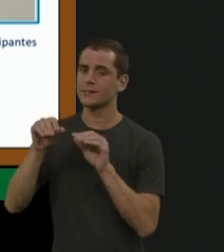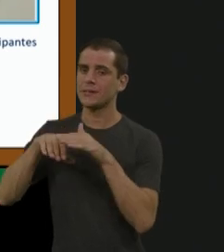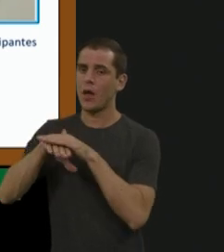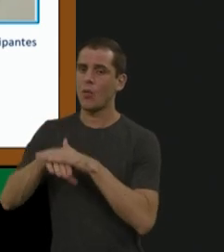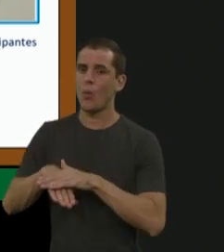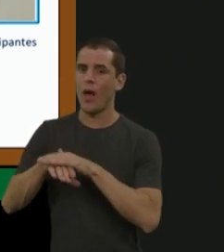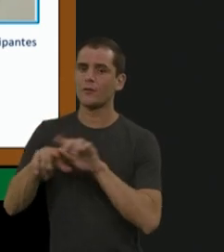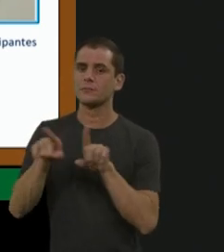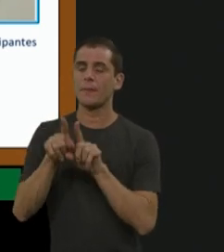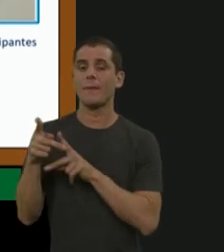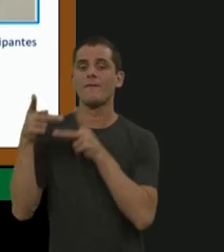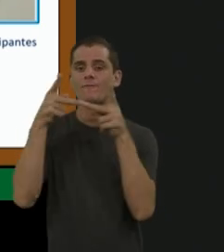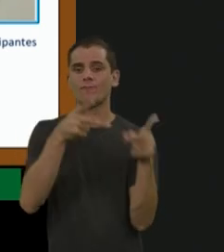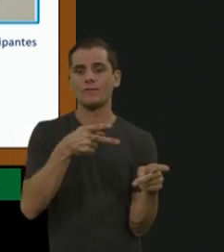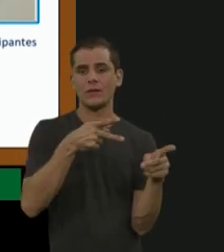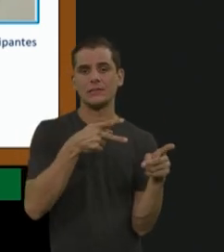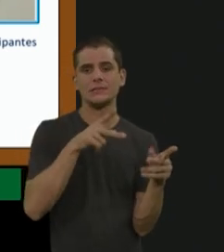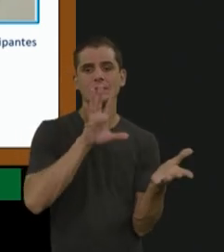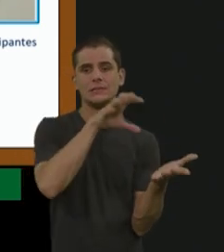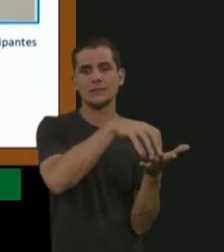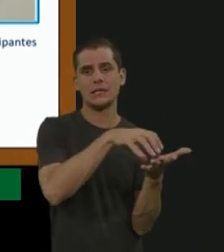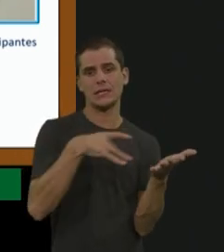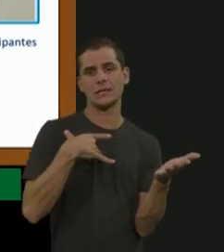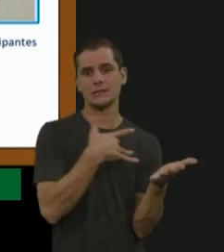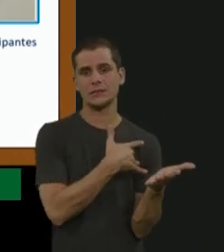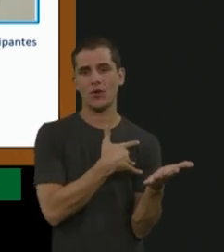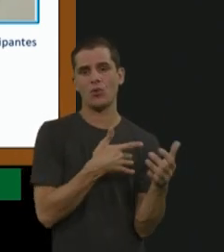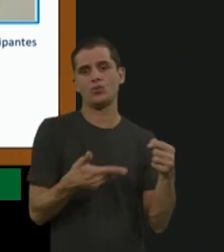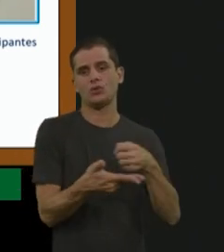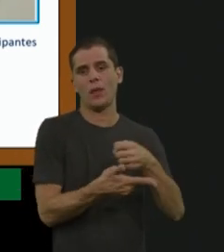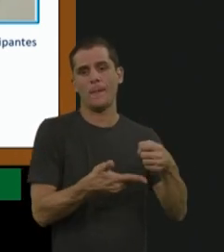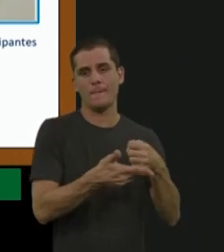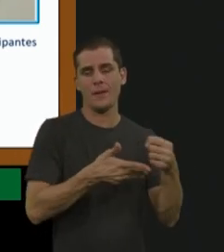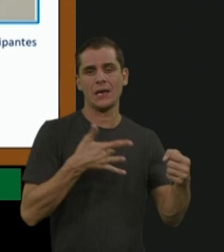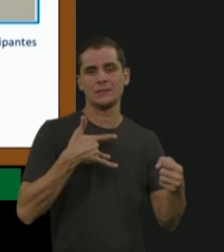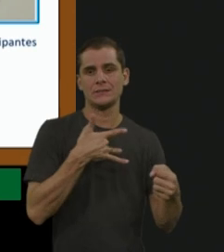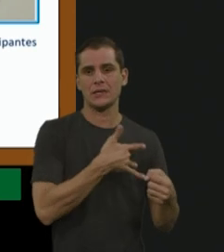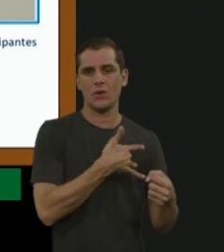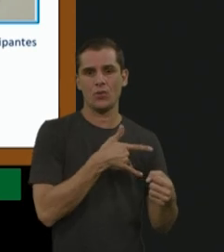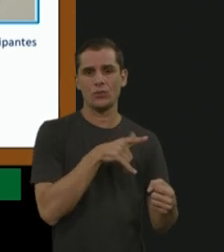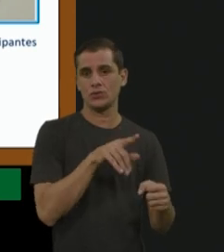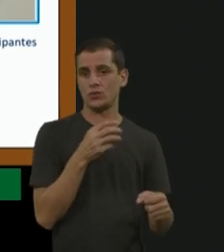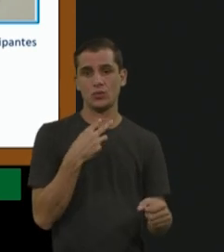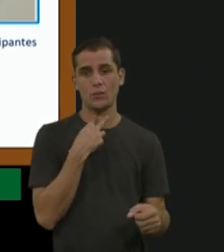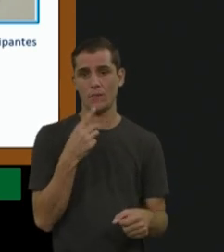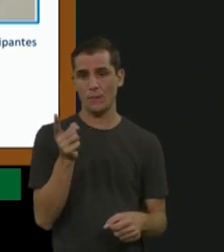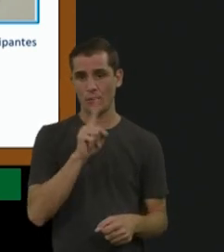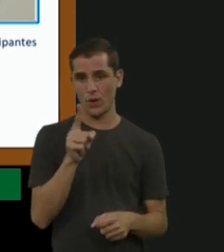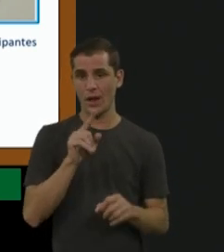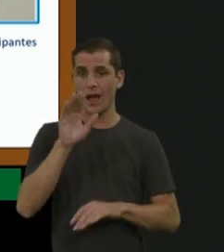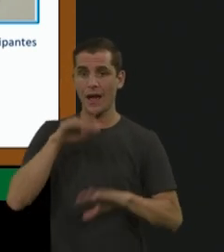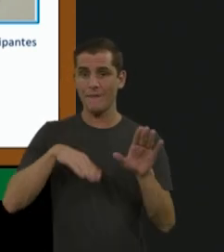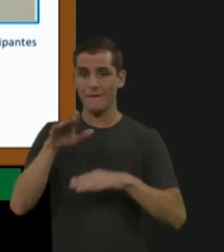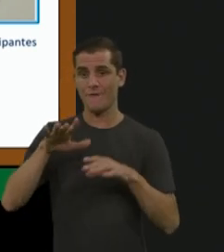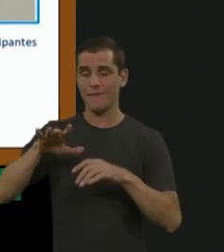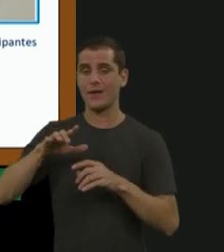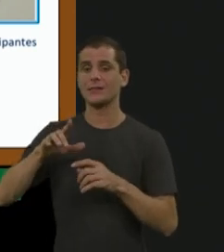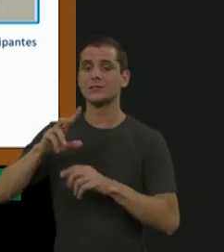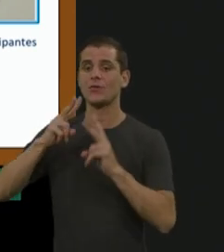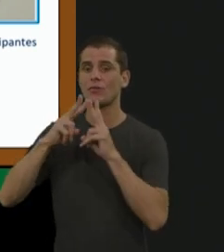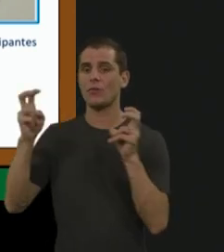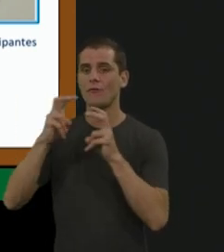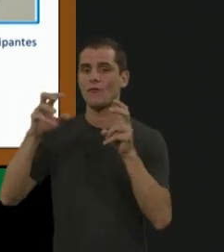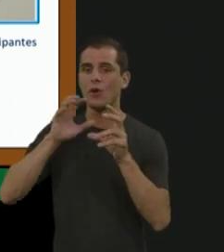postos de saúde, porque aqueles pacientes, nem todos podem vir ao Emosc, no centro da cidade, às vezes, mora na Grande Florianópolis, mais